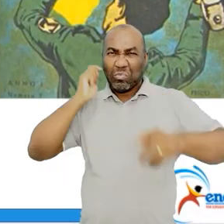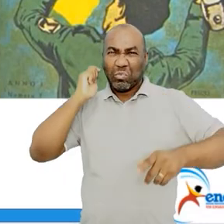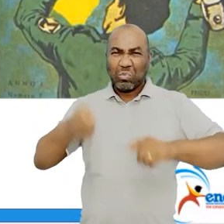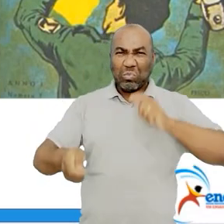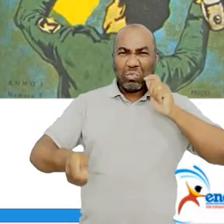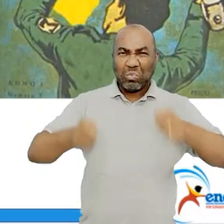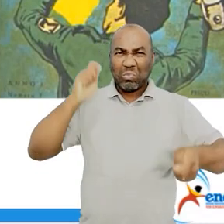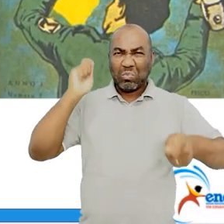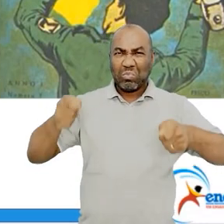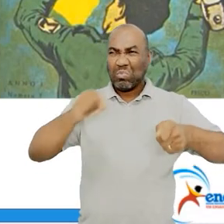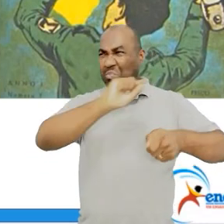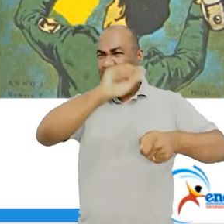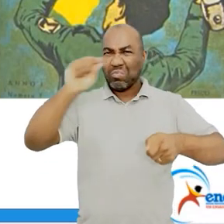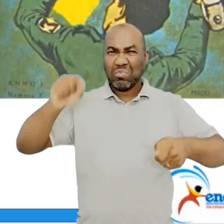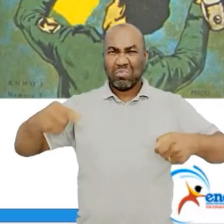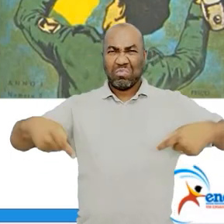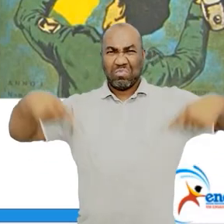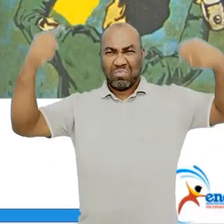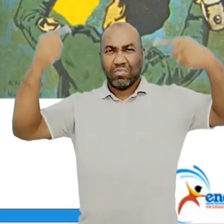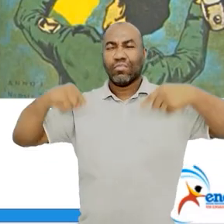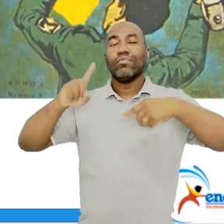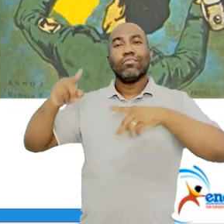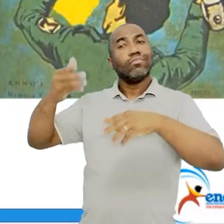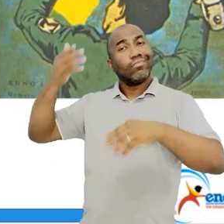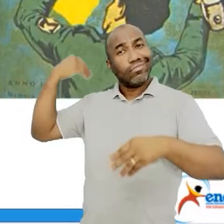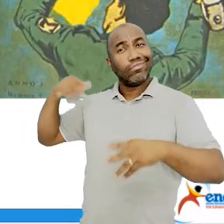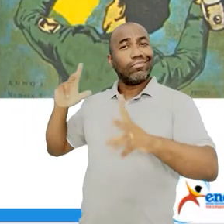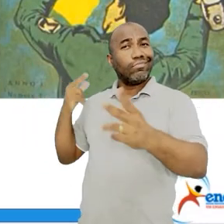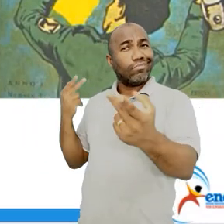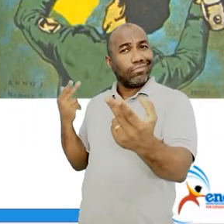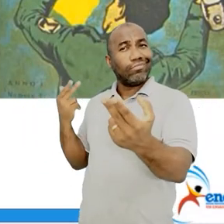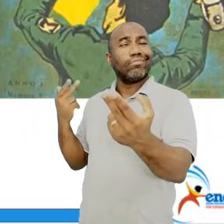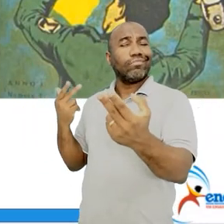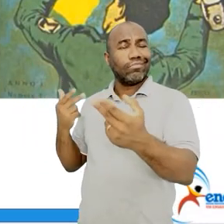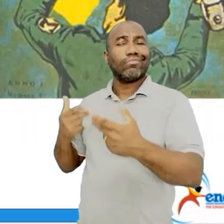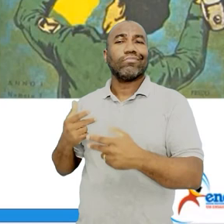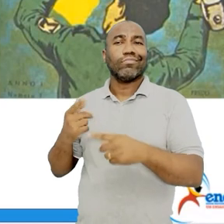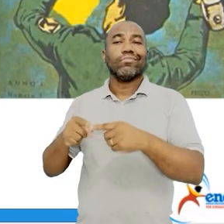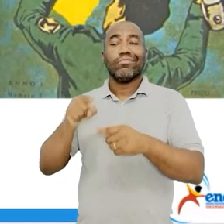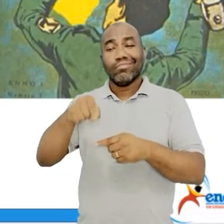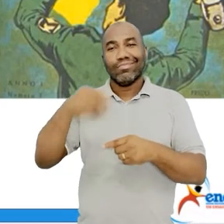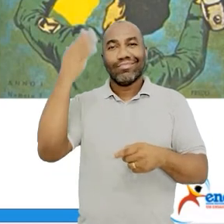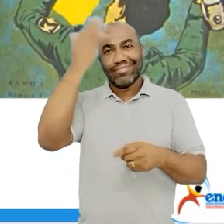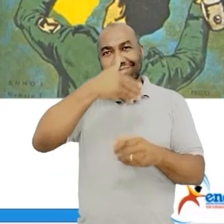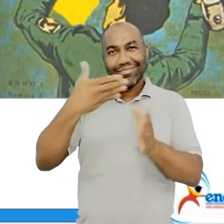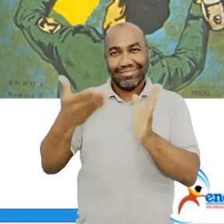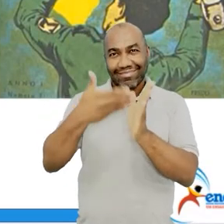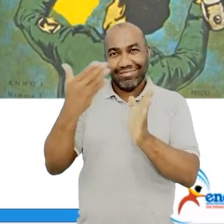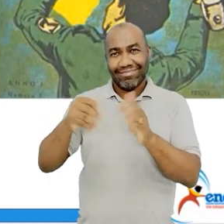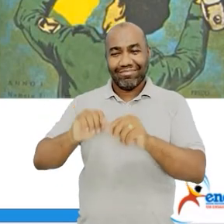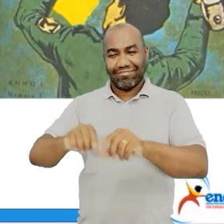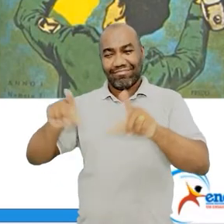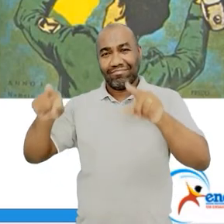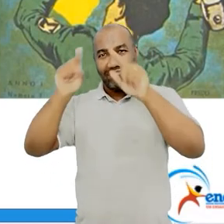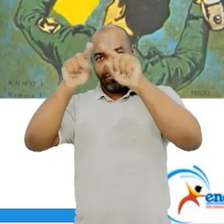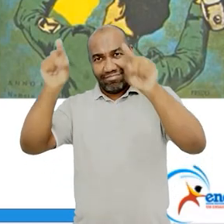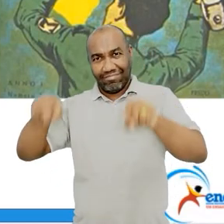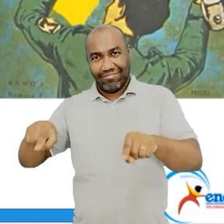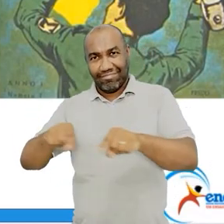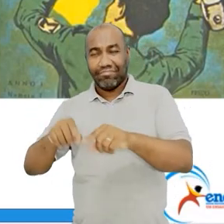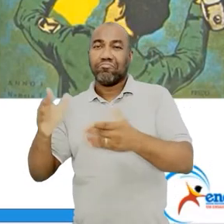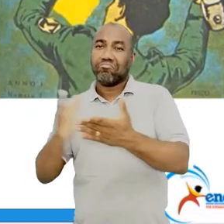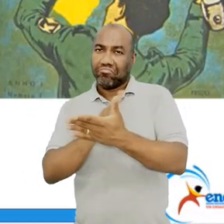país. E essa publicação, ela foi, inclusive, não bem vista por alguns